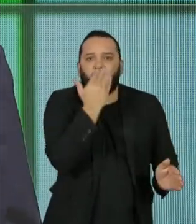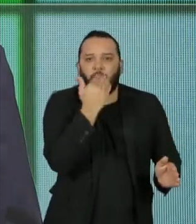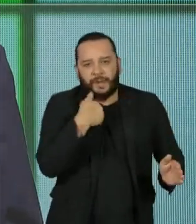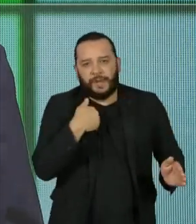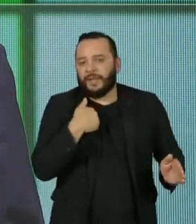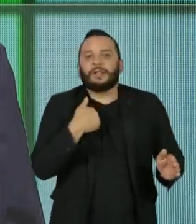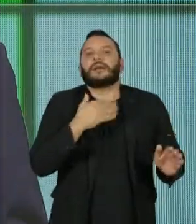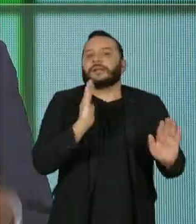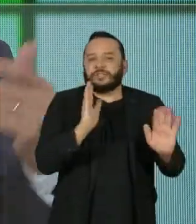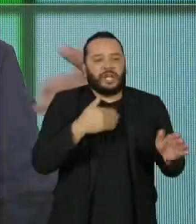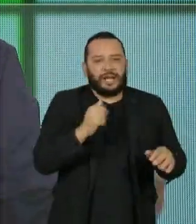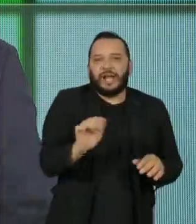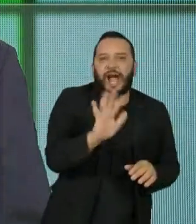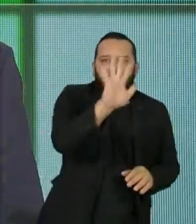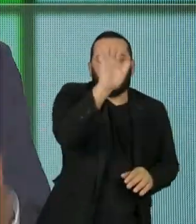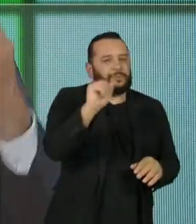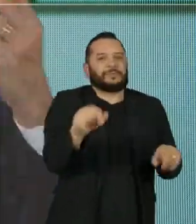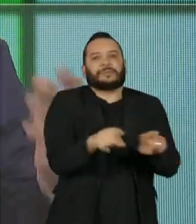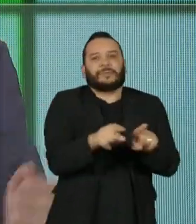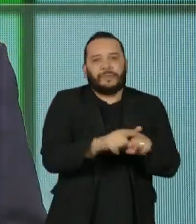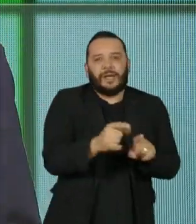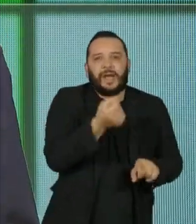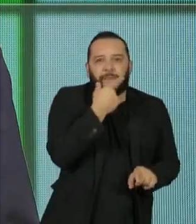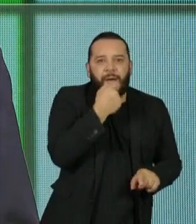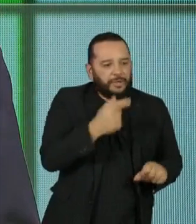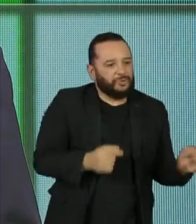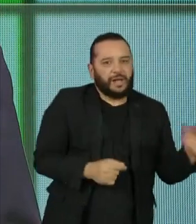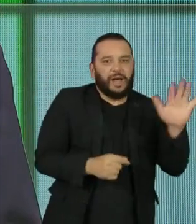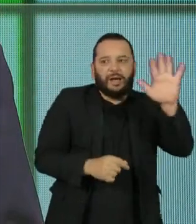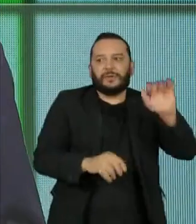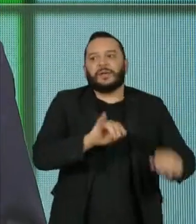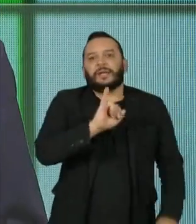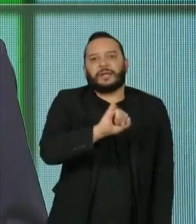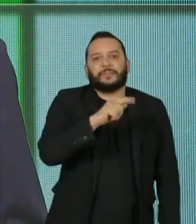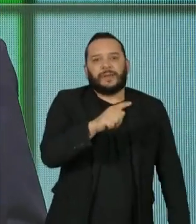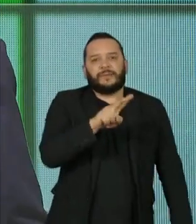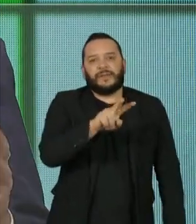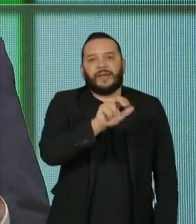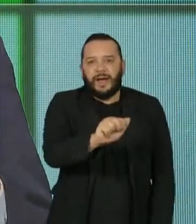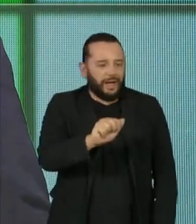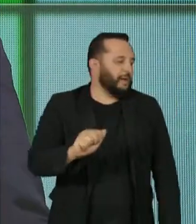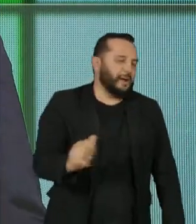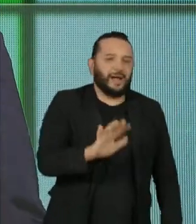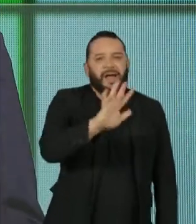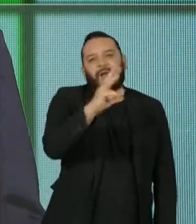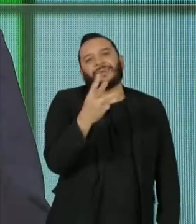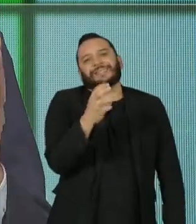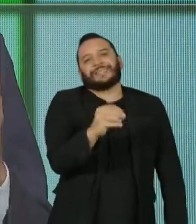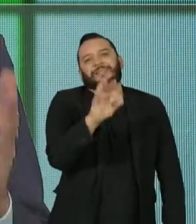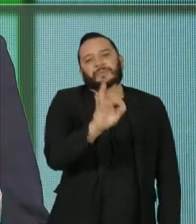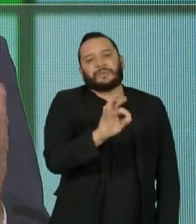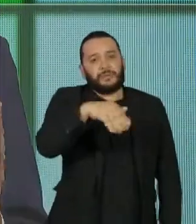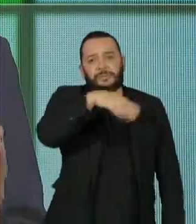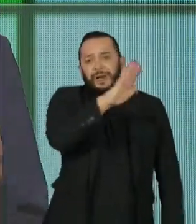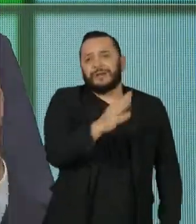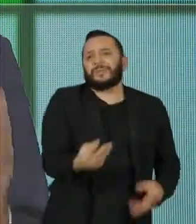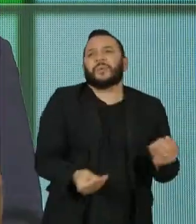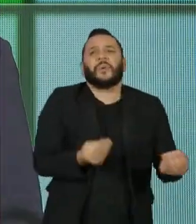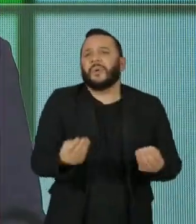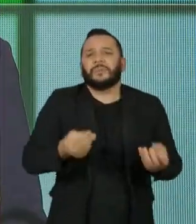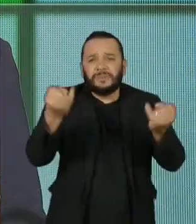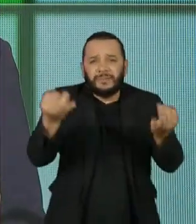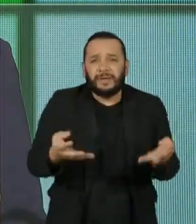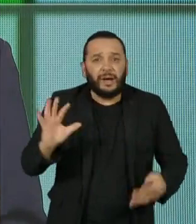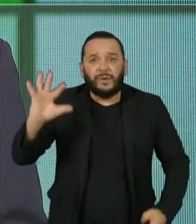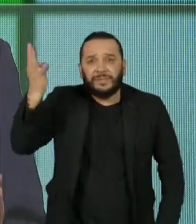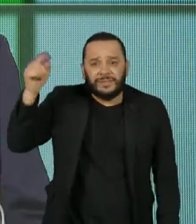imposto sobre medicamento, foi aumentado o IPVA em mais de 30%. Então, não há explicação do que